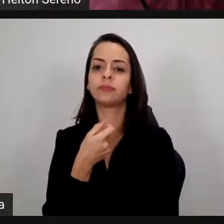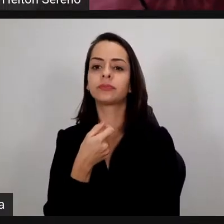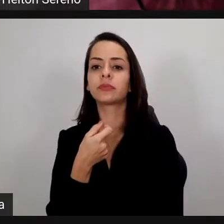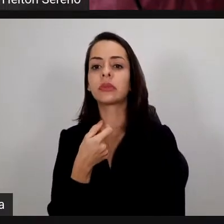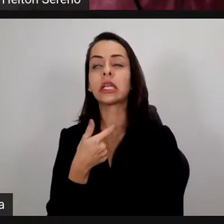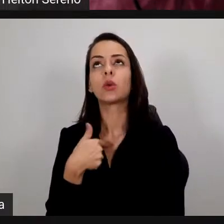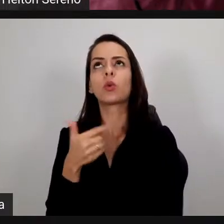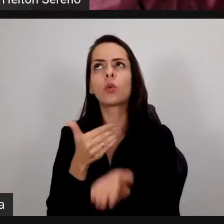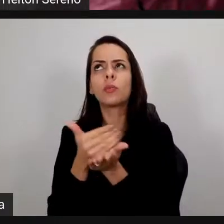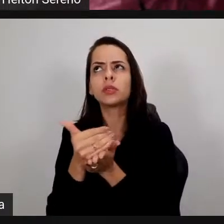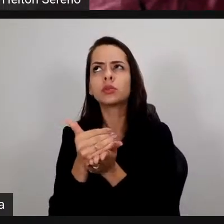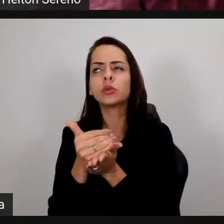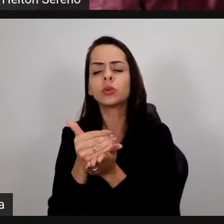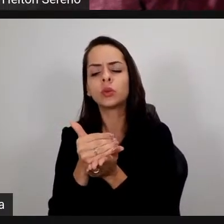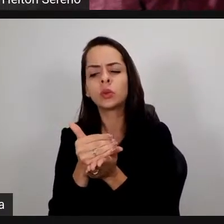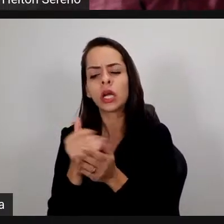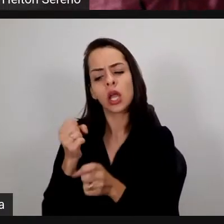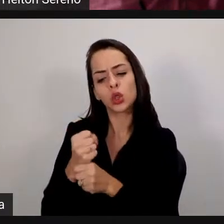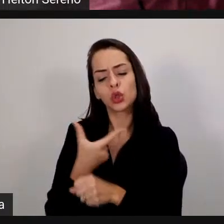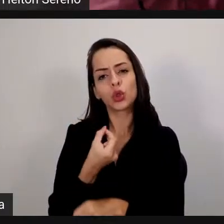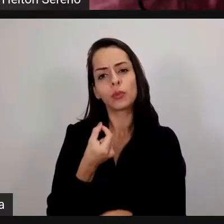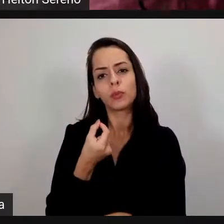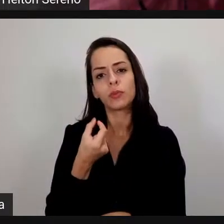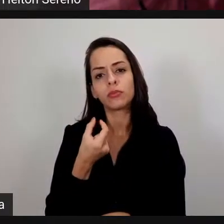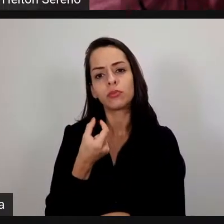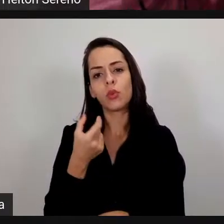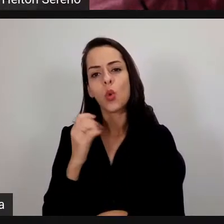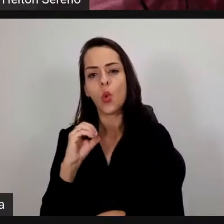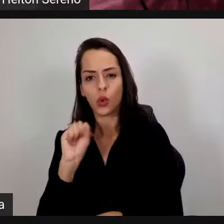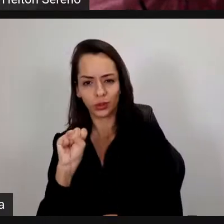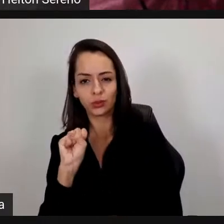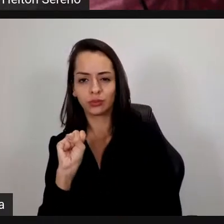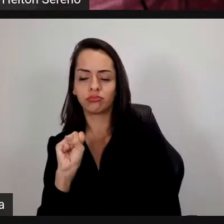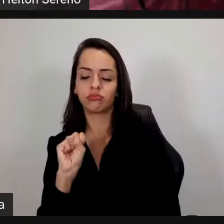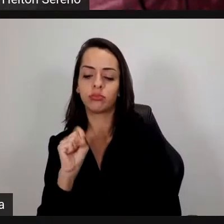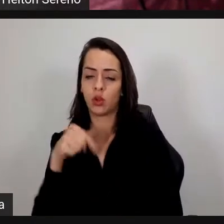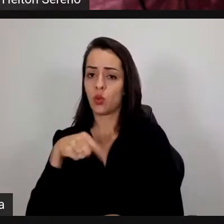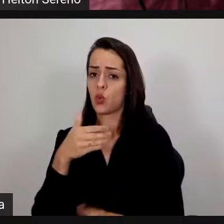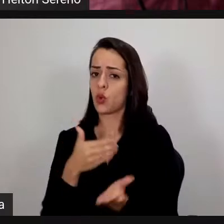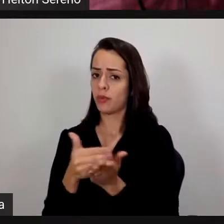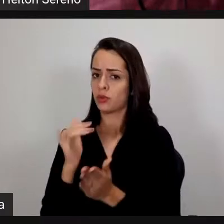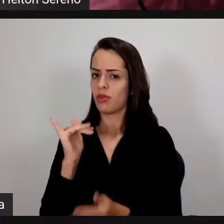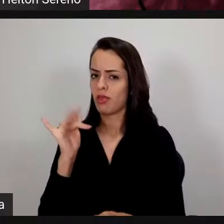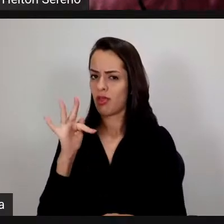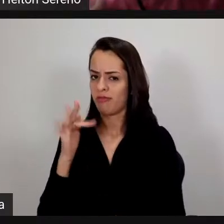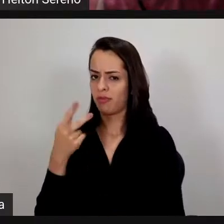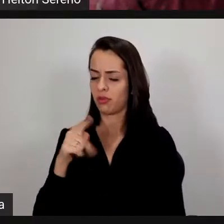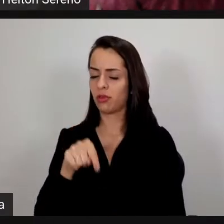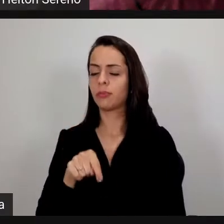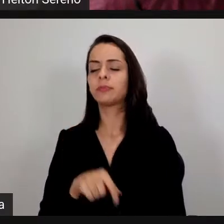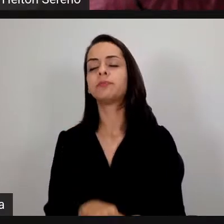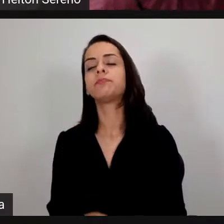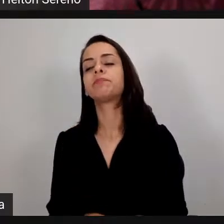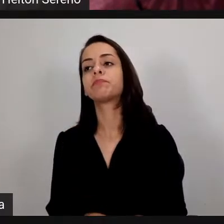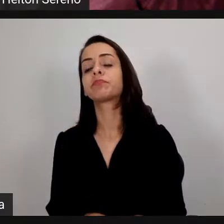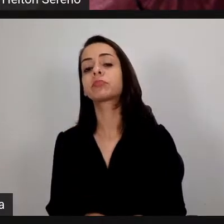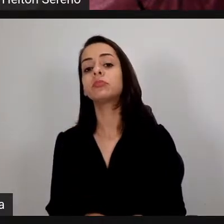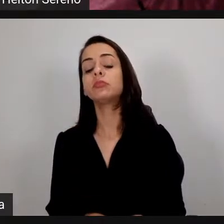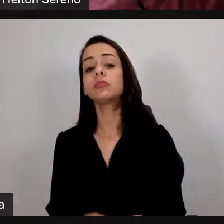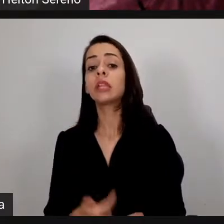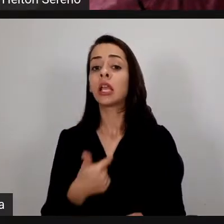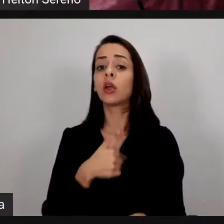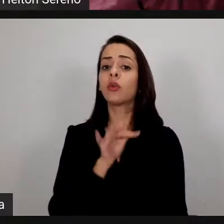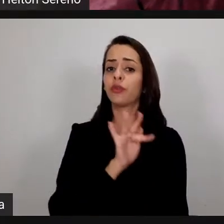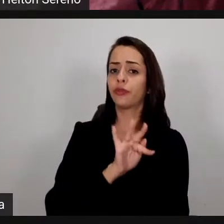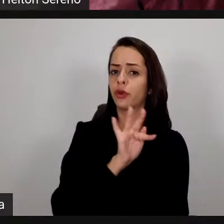2008, quando eu comecei como professor aqui no IEF, de uma forma muito empírica, fazendo o que eu vivi na faculdade, o eu vivi na